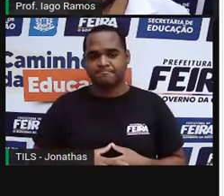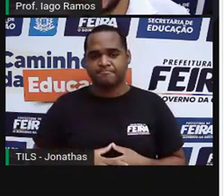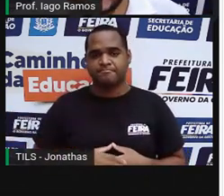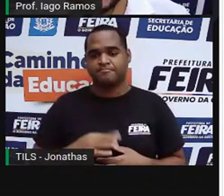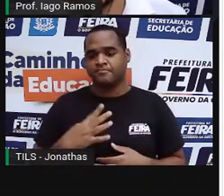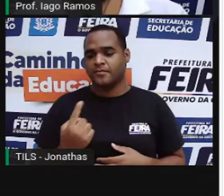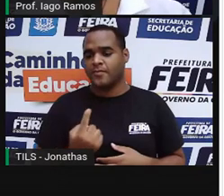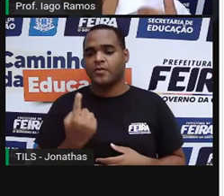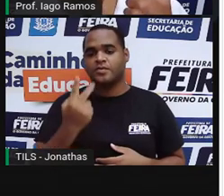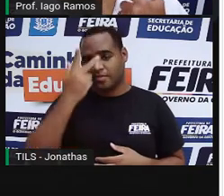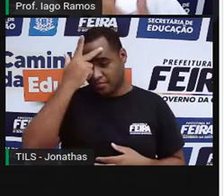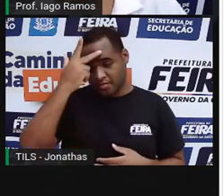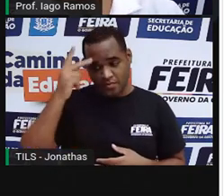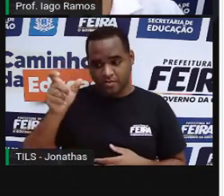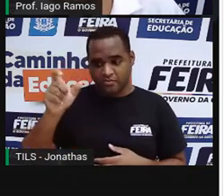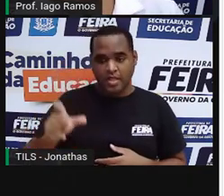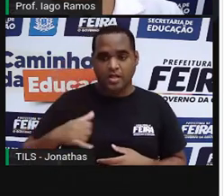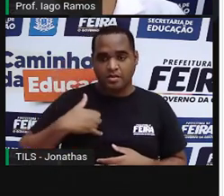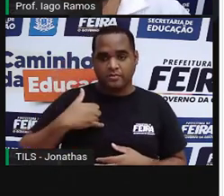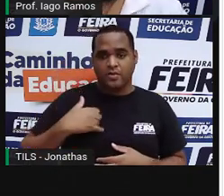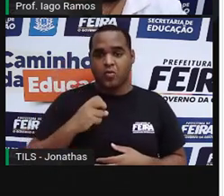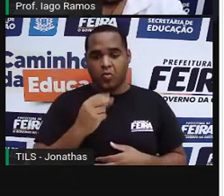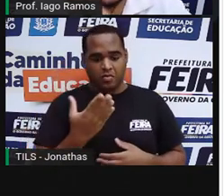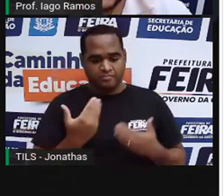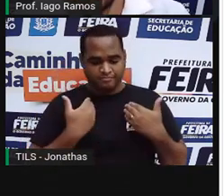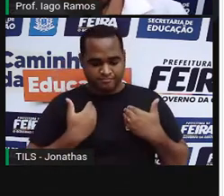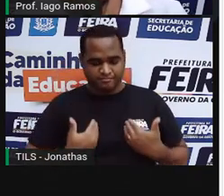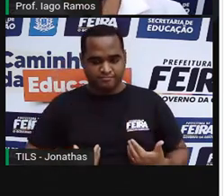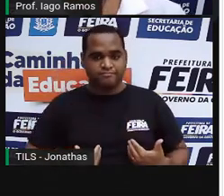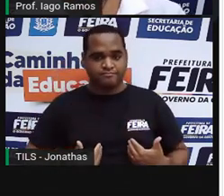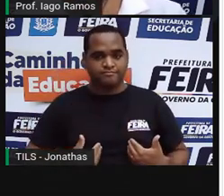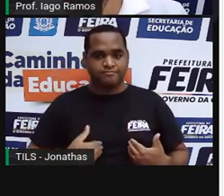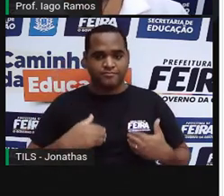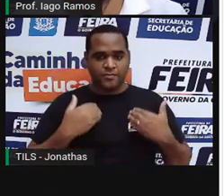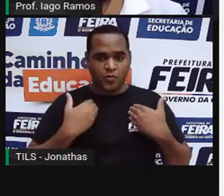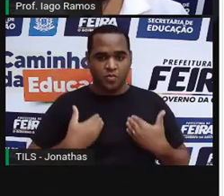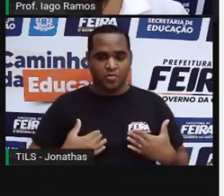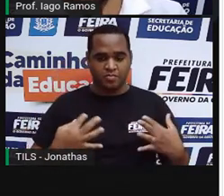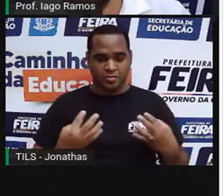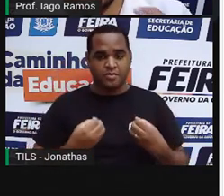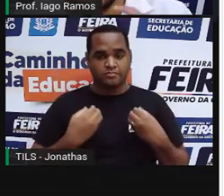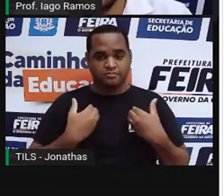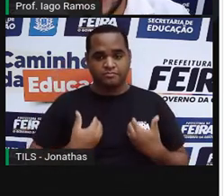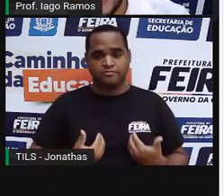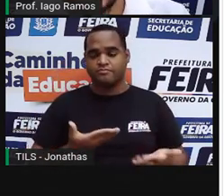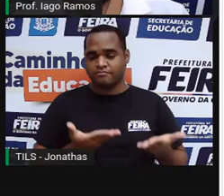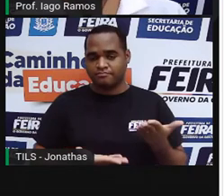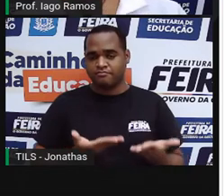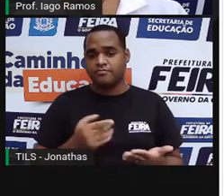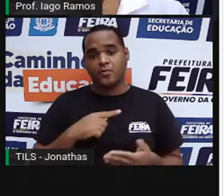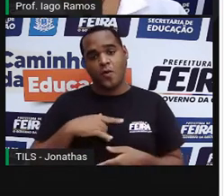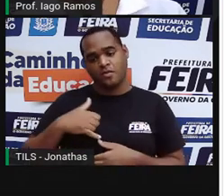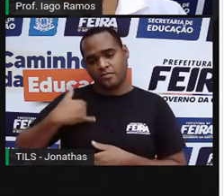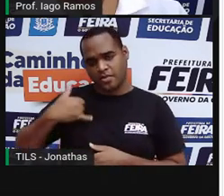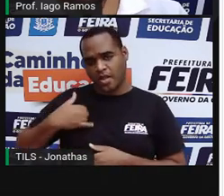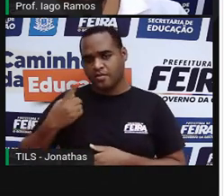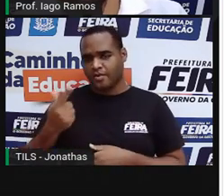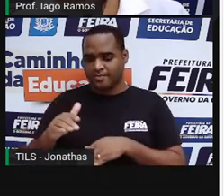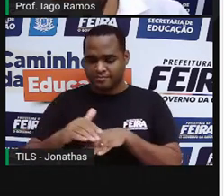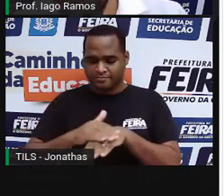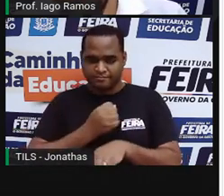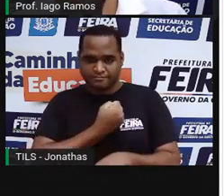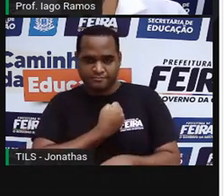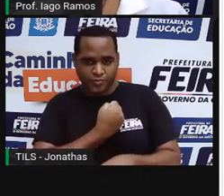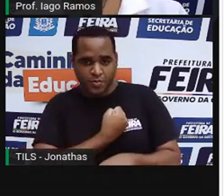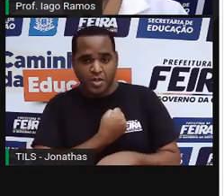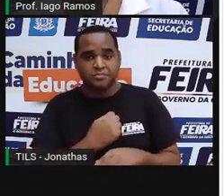altura de uma pessoa e a sua massa corporal são grandezas não proporcionais. A idade e o número do calçado